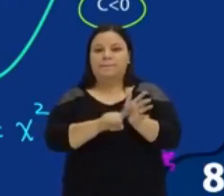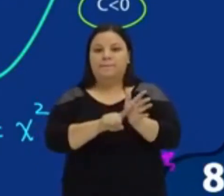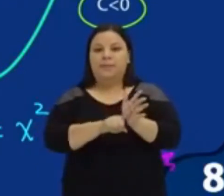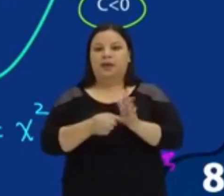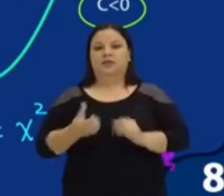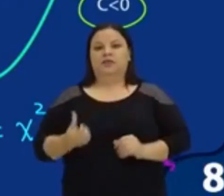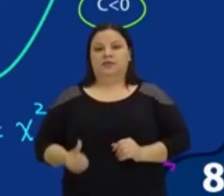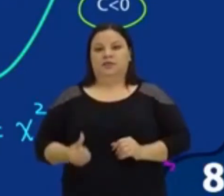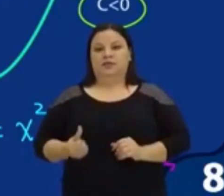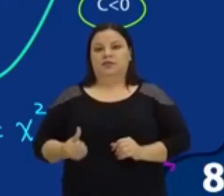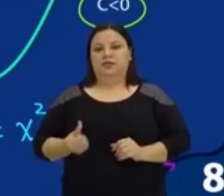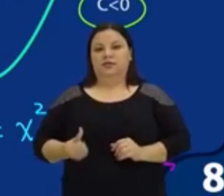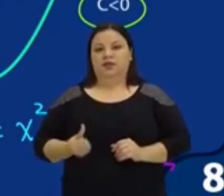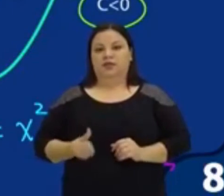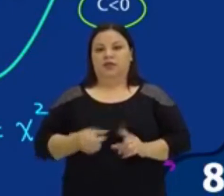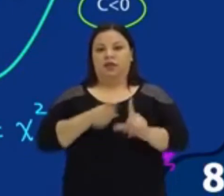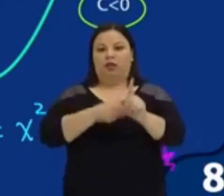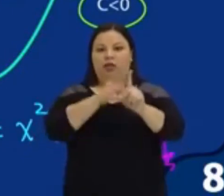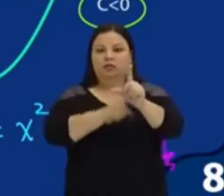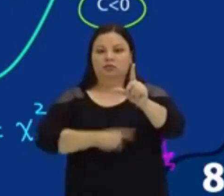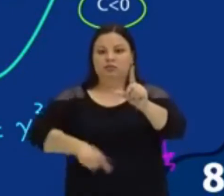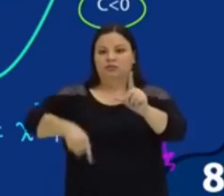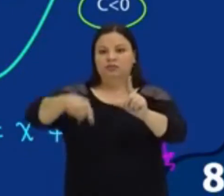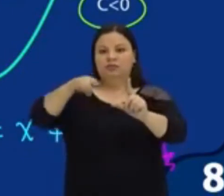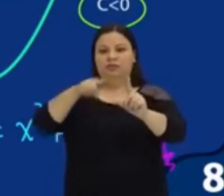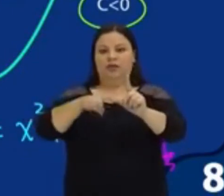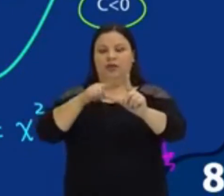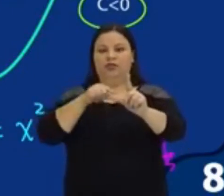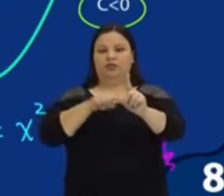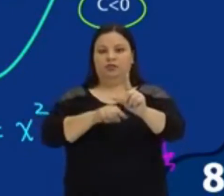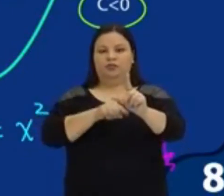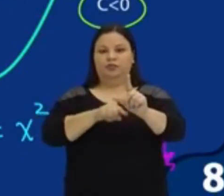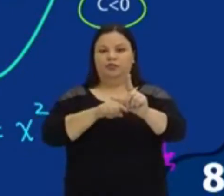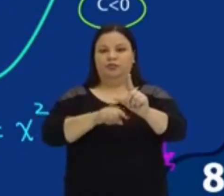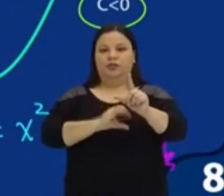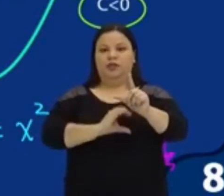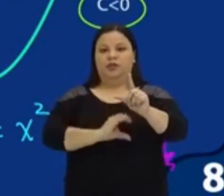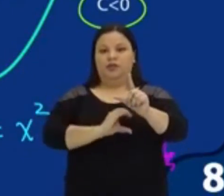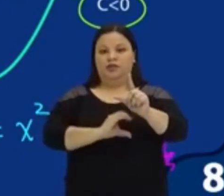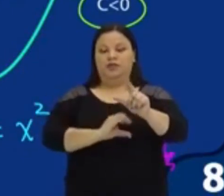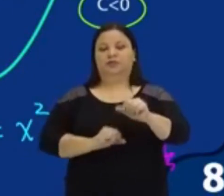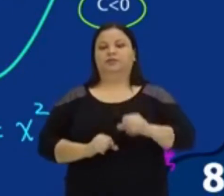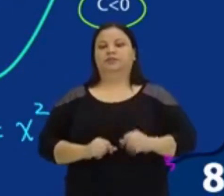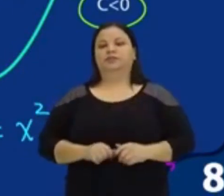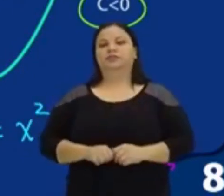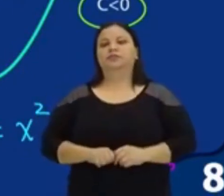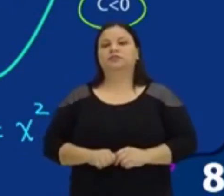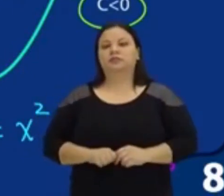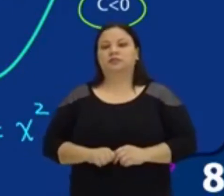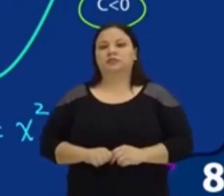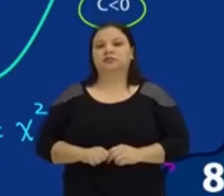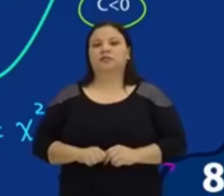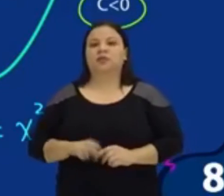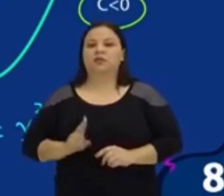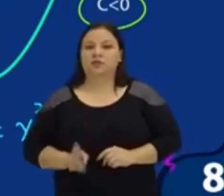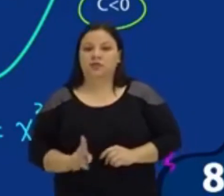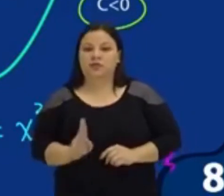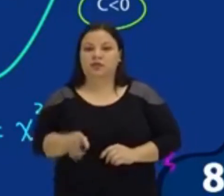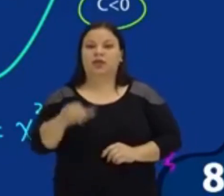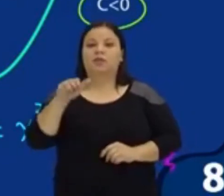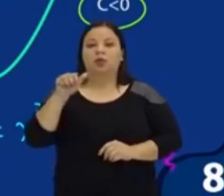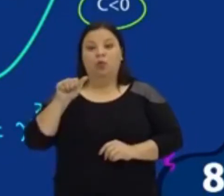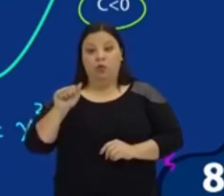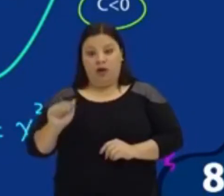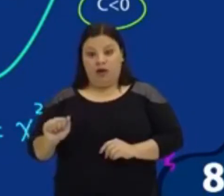para baixo da origem, tá bom? Então, vimos o A. O A é responsável pelas concavidades. Vimos